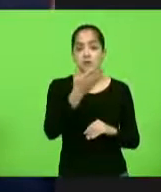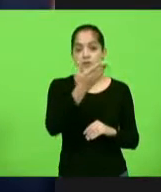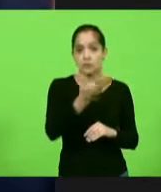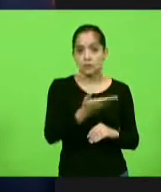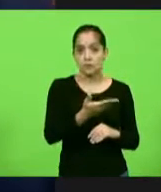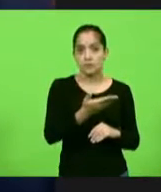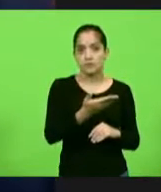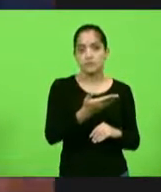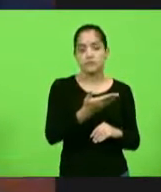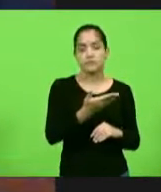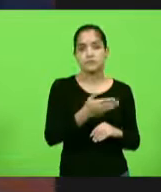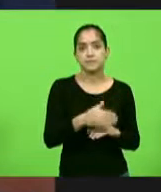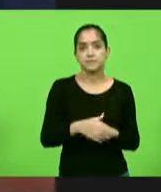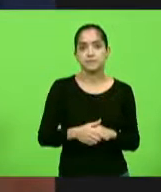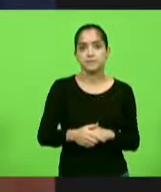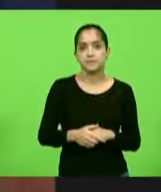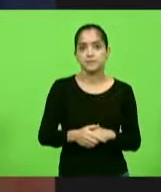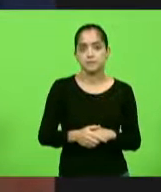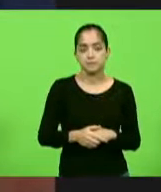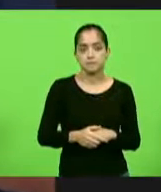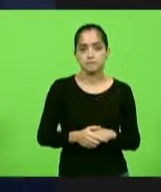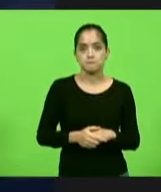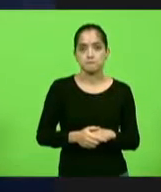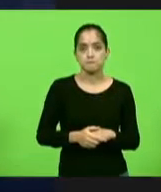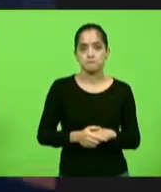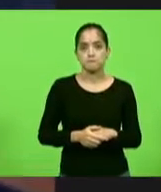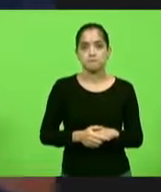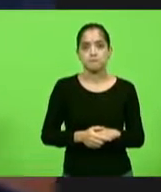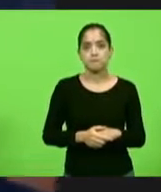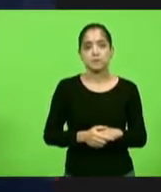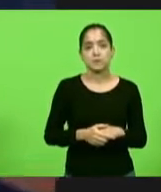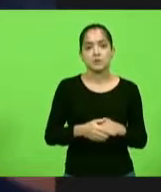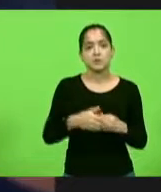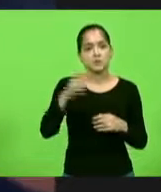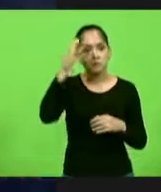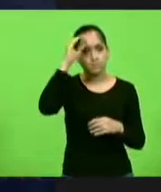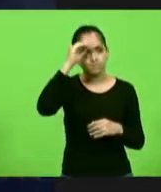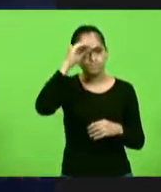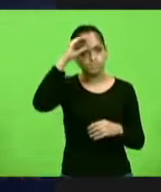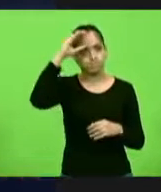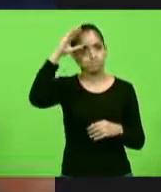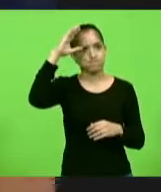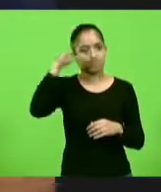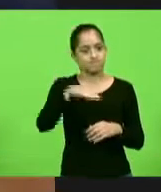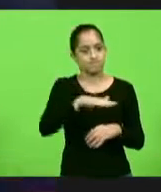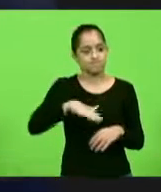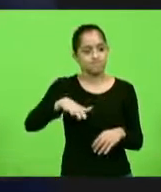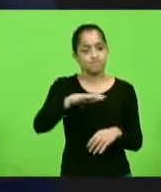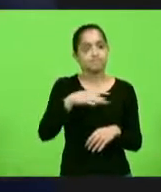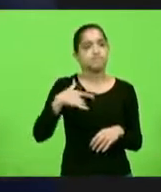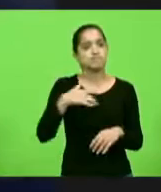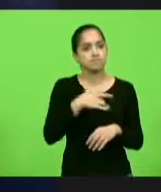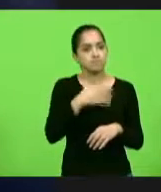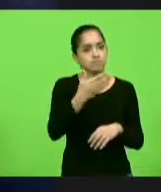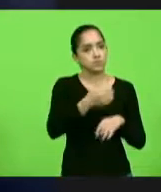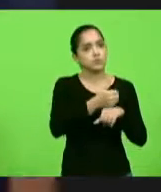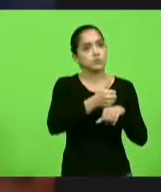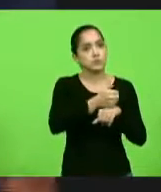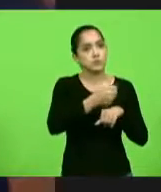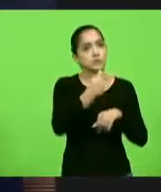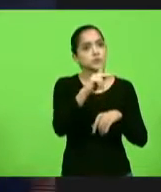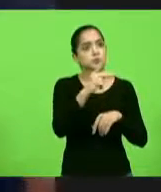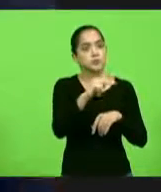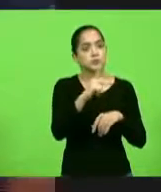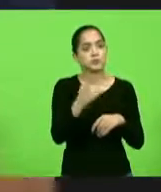é um um um um experto na saúde, é a sua profissão. E eu quero